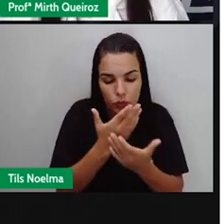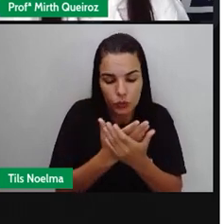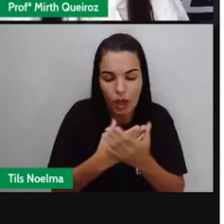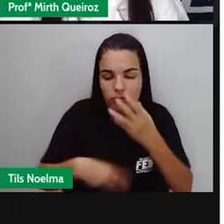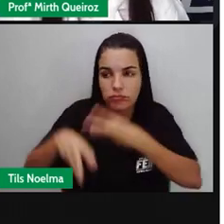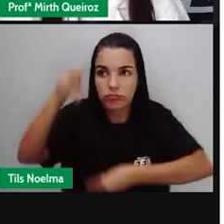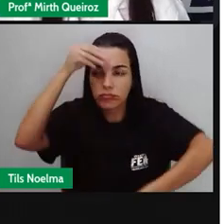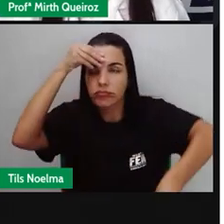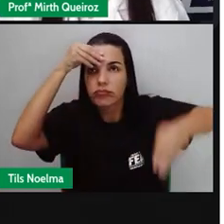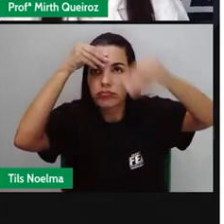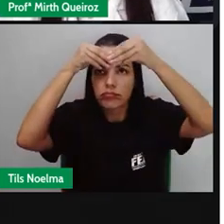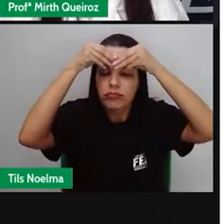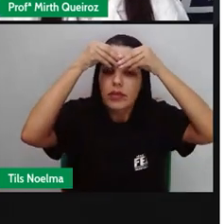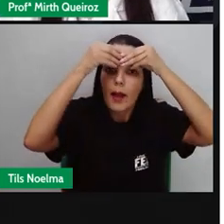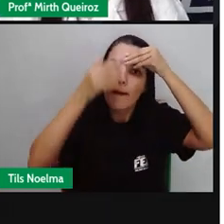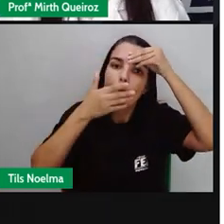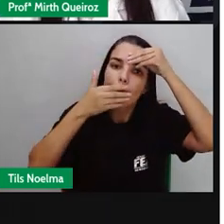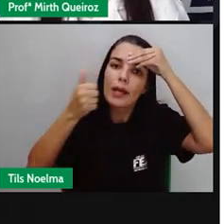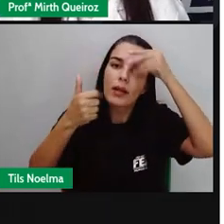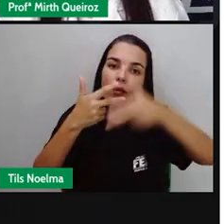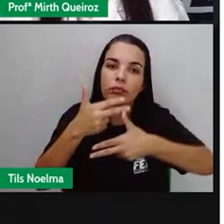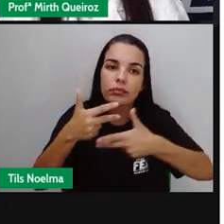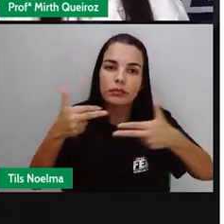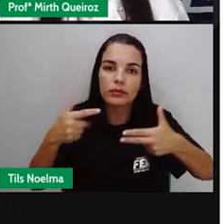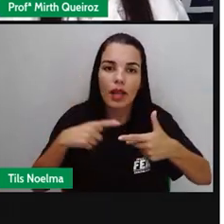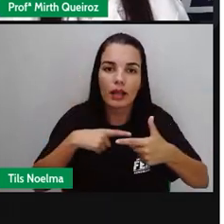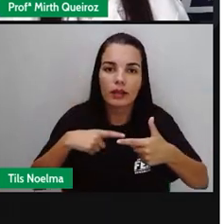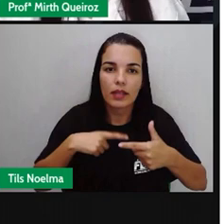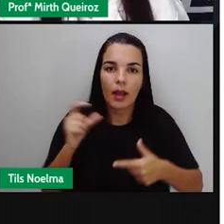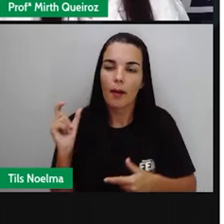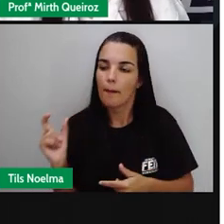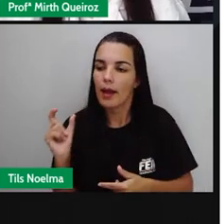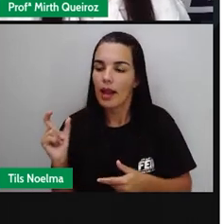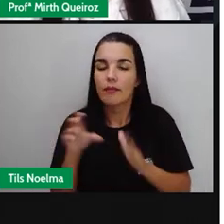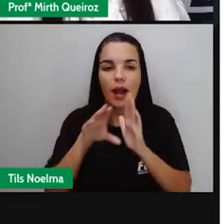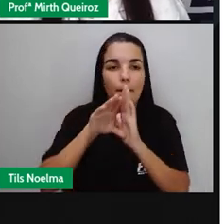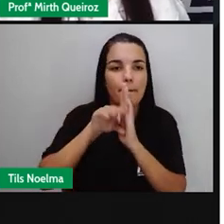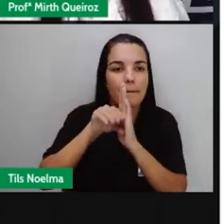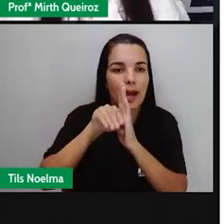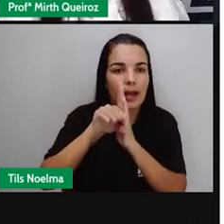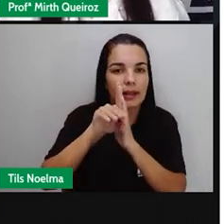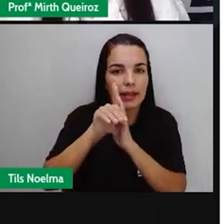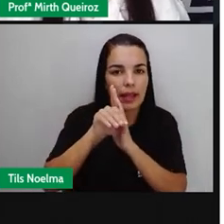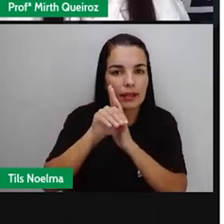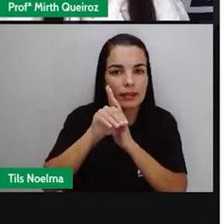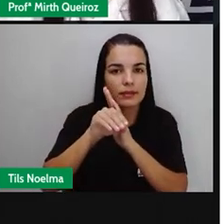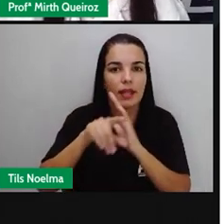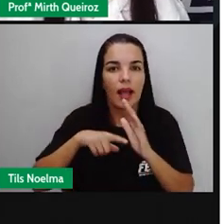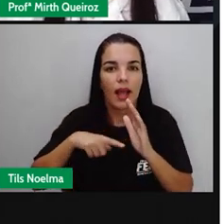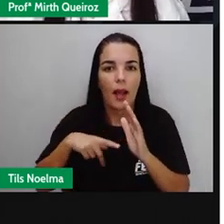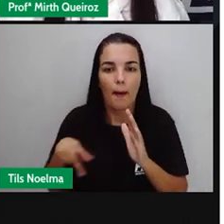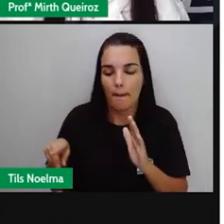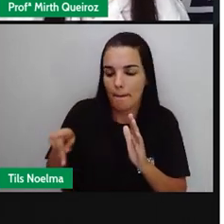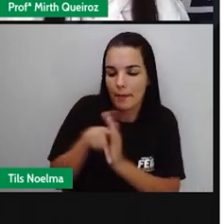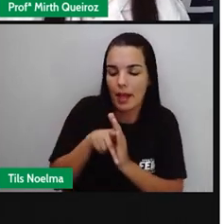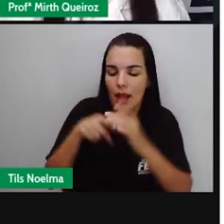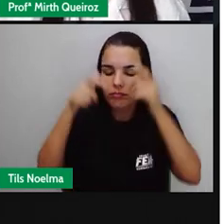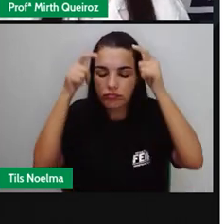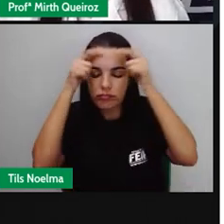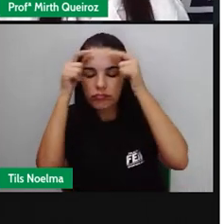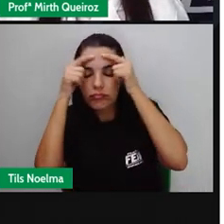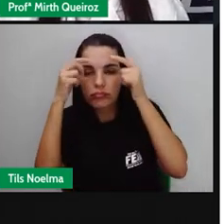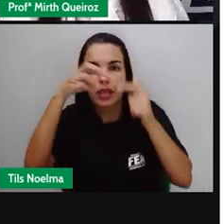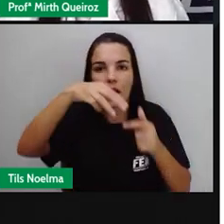fixar melhor o conteúdo. Aí nós temos como a palavra central, bactérias pertencentes ao reino monera,